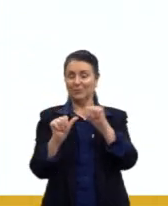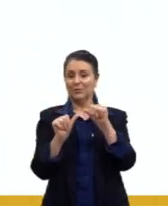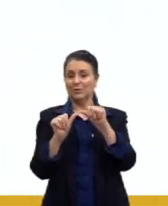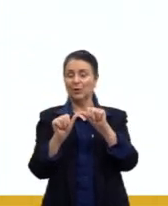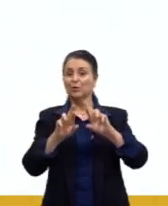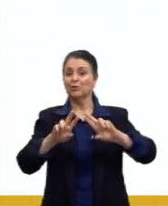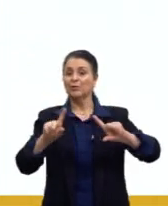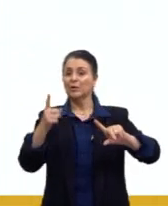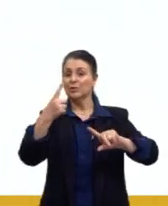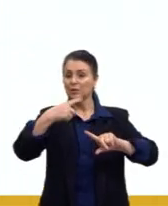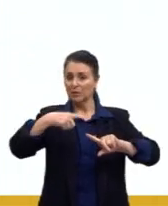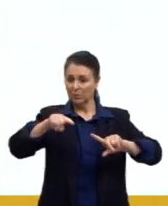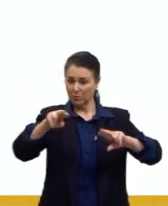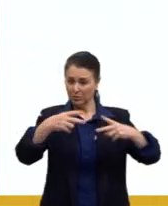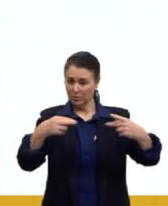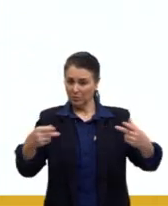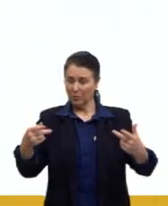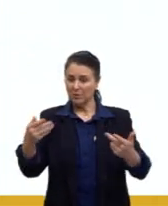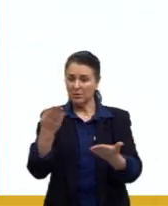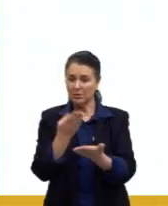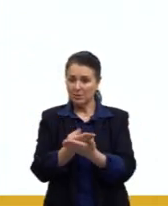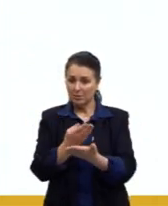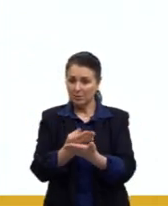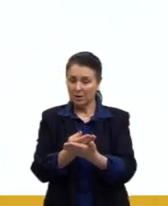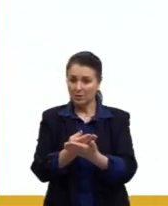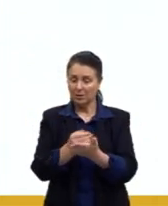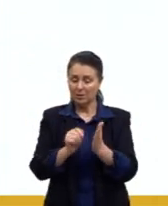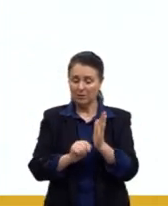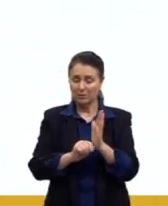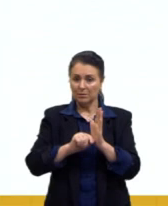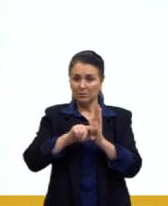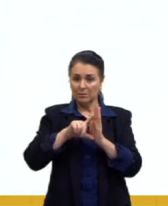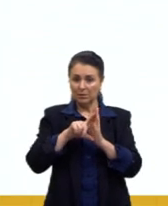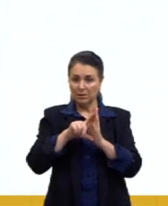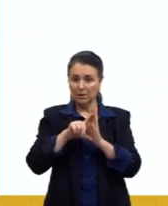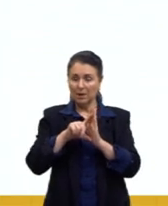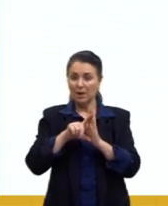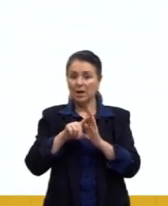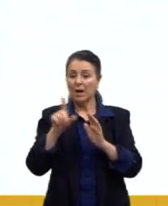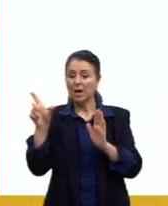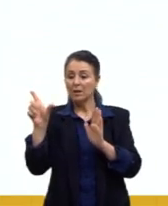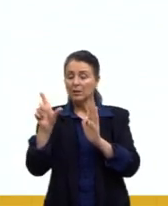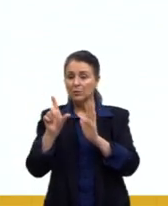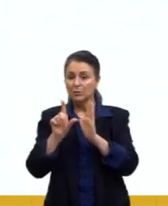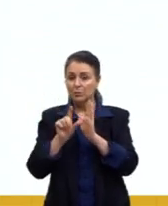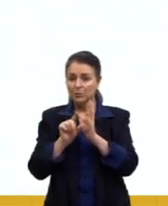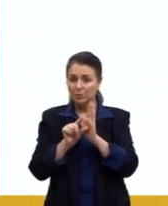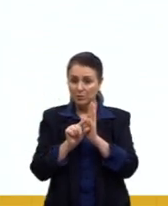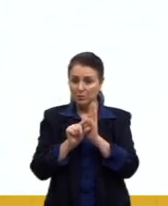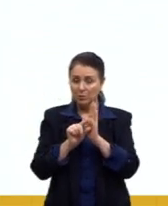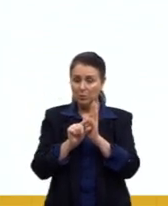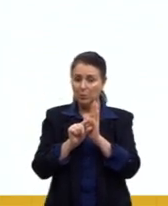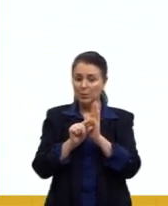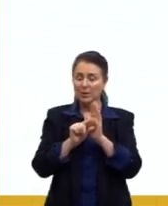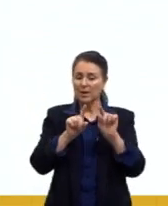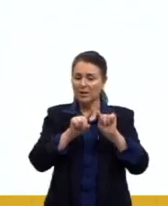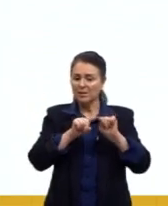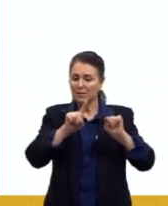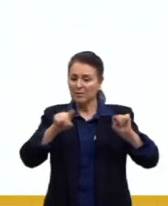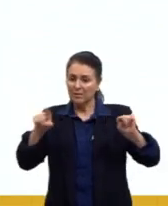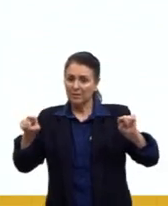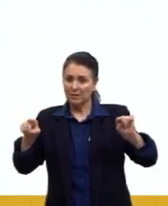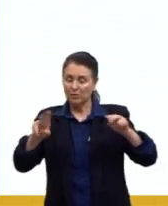fatores estudados, ao invés de aumentar, ela acaba diminuindo essa variabilidade